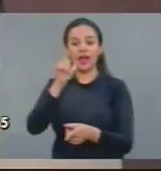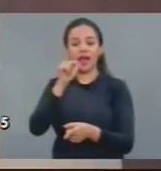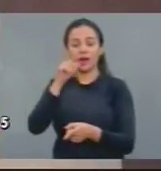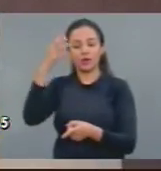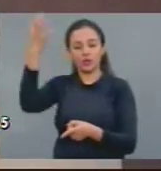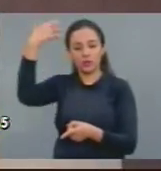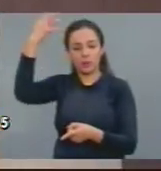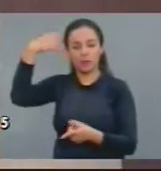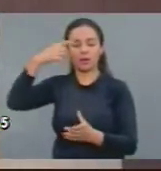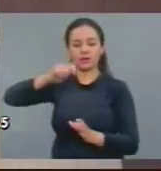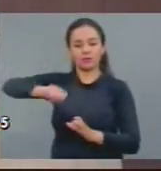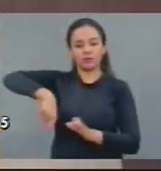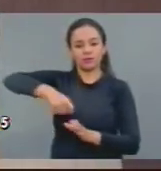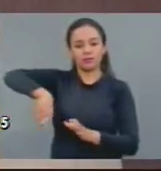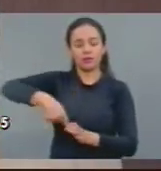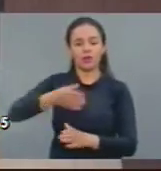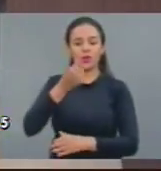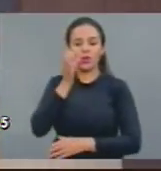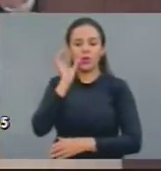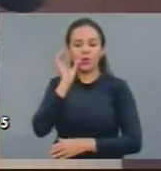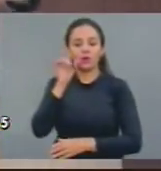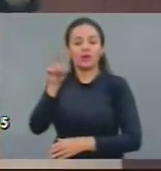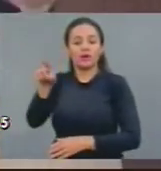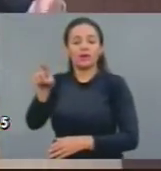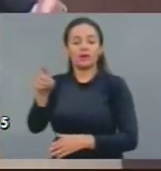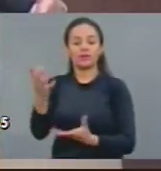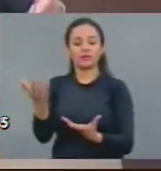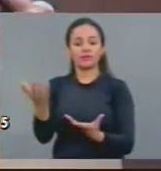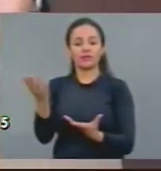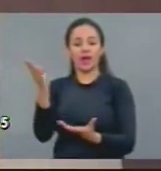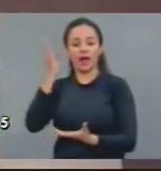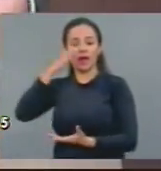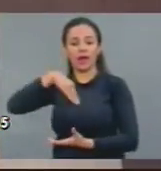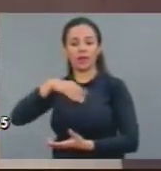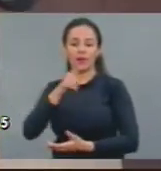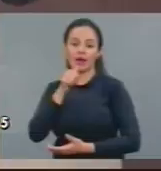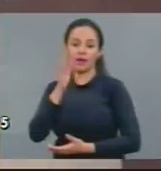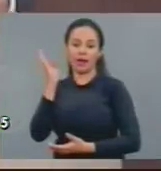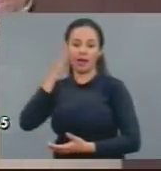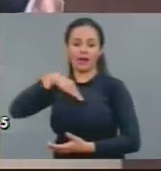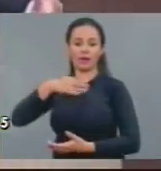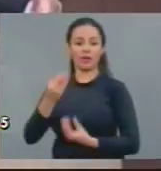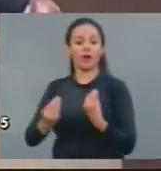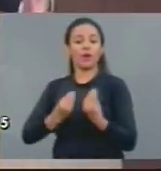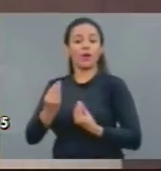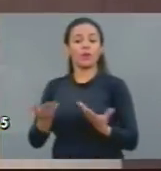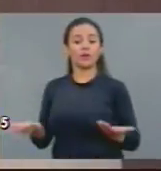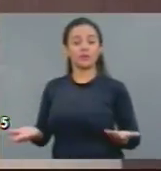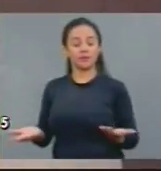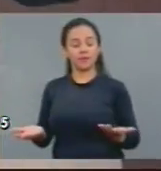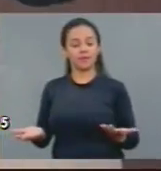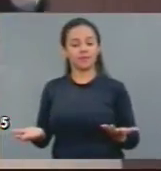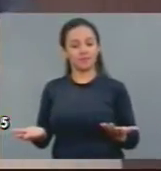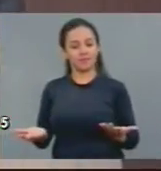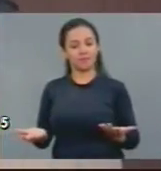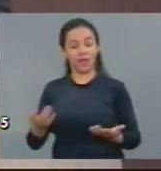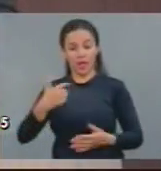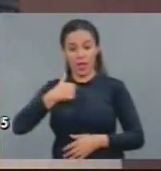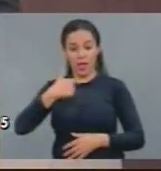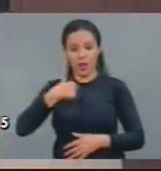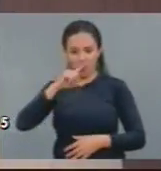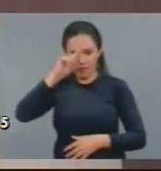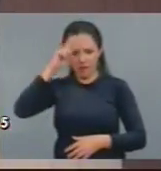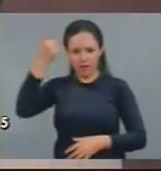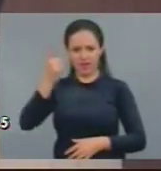vai continuar botando água para termoelétrica e carvão? Isso vai acontecer. Eu estou dizendo que isso vai acontecer? Não é da minha cabeça, não.